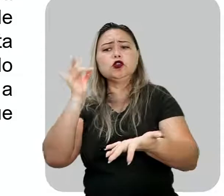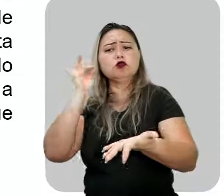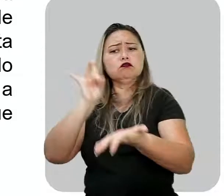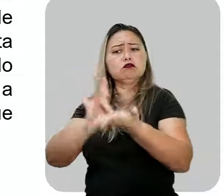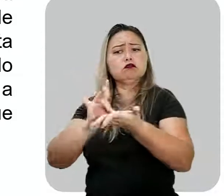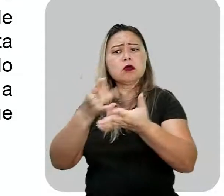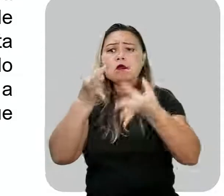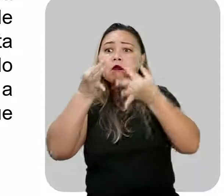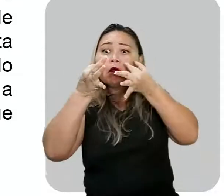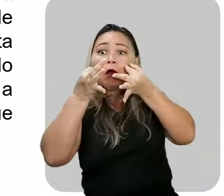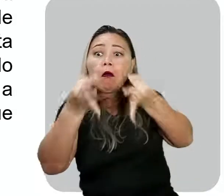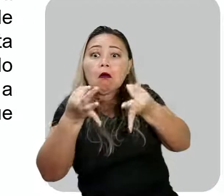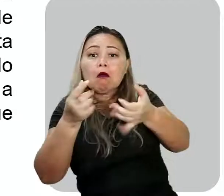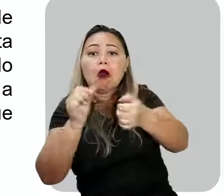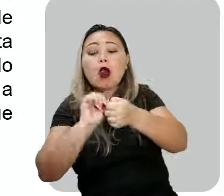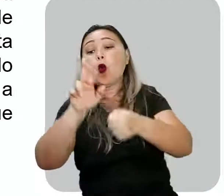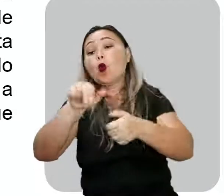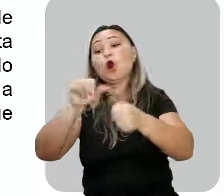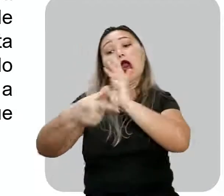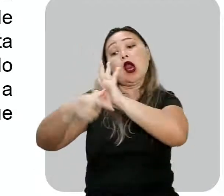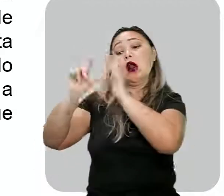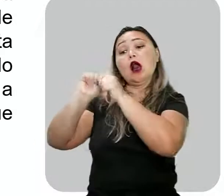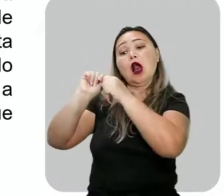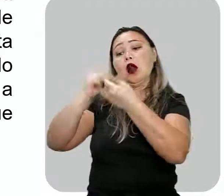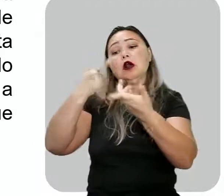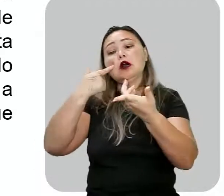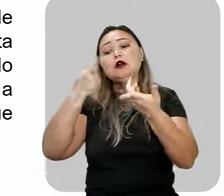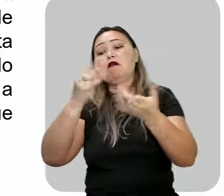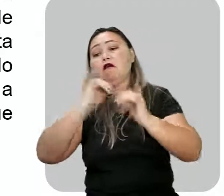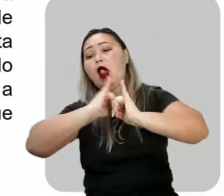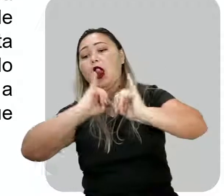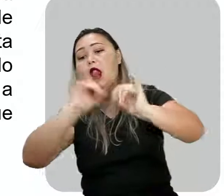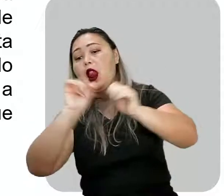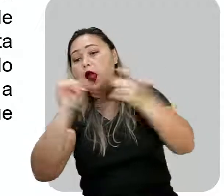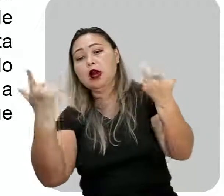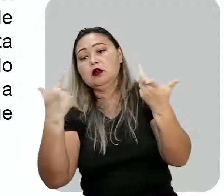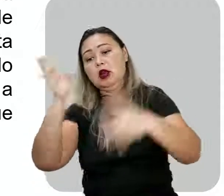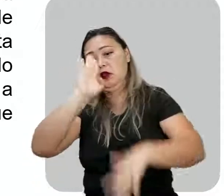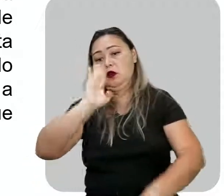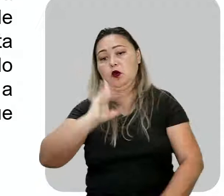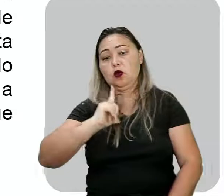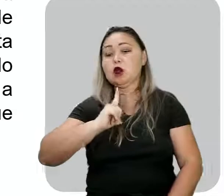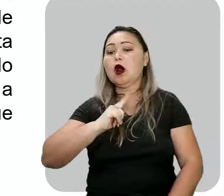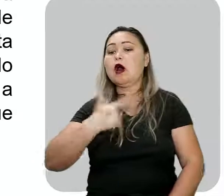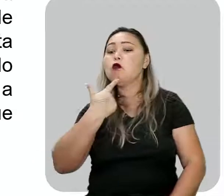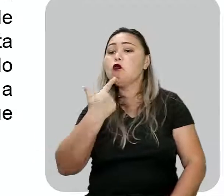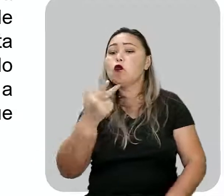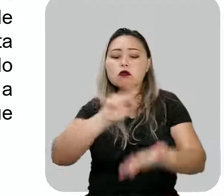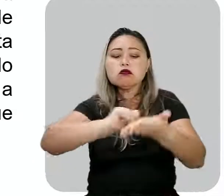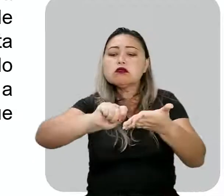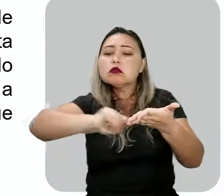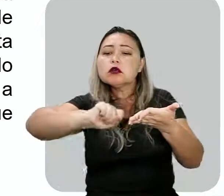antes abordado por um interato do Brasil, onde Euclides, meio de uma linguagem